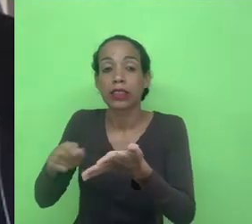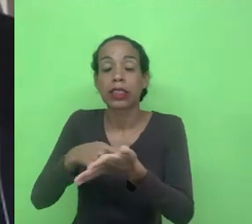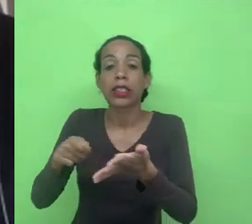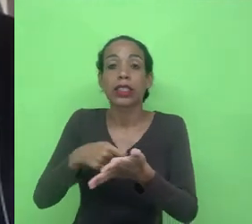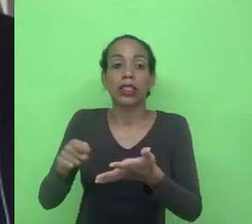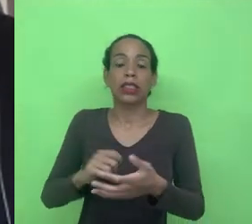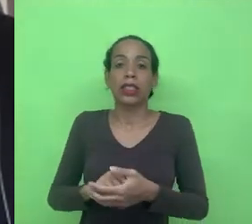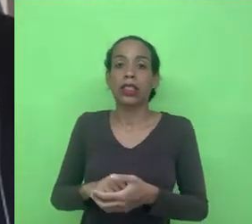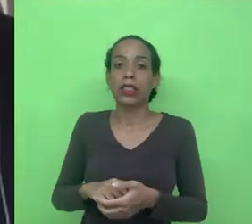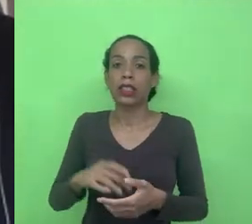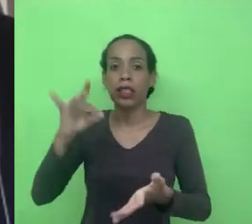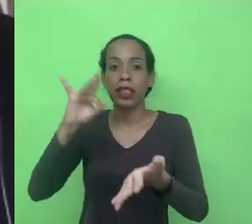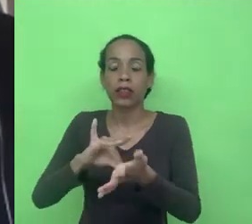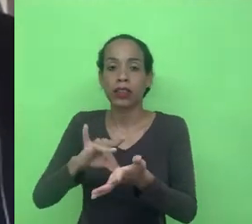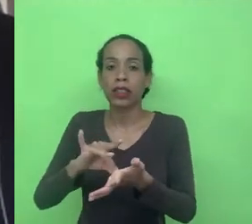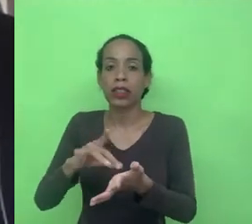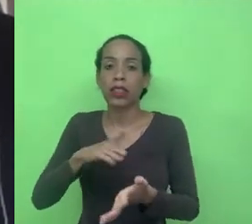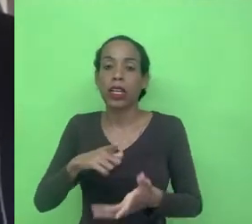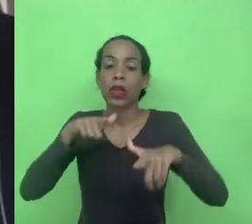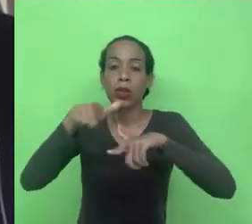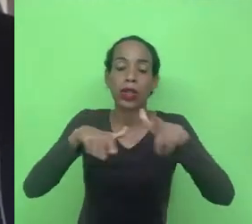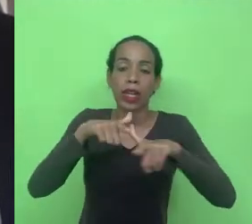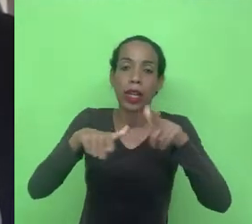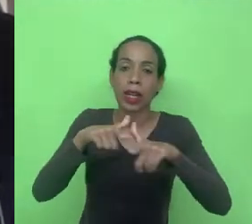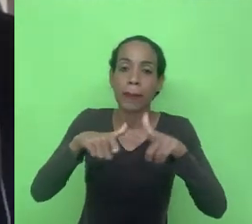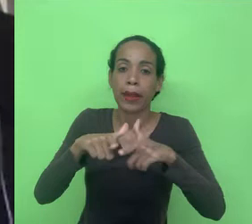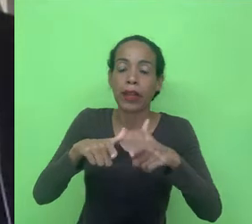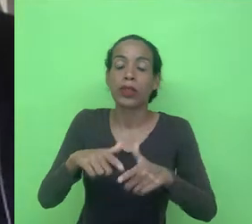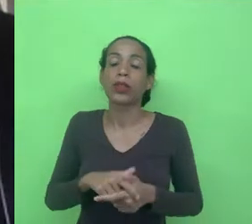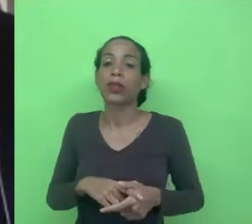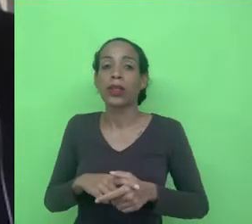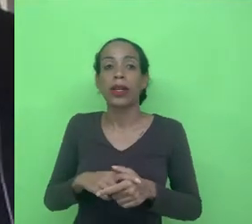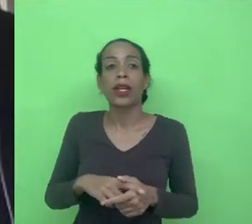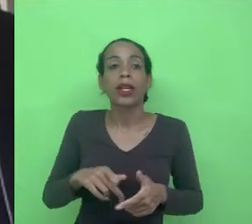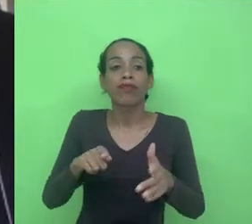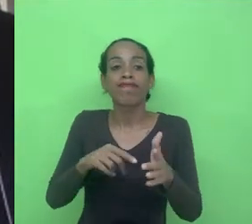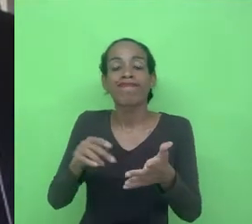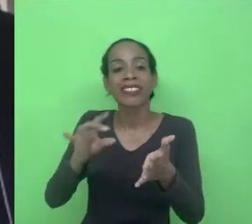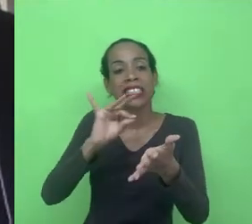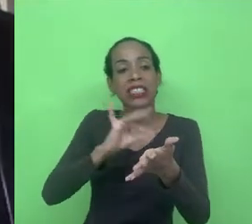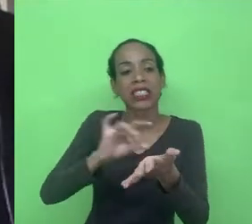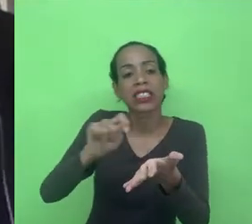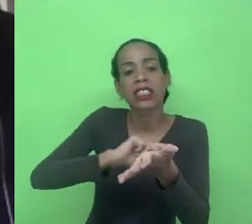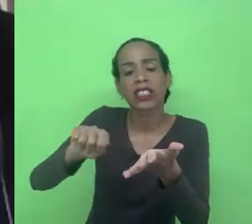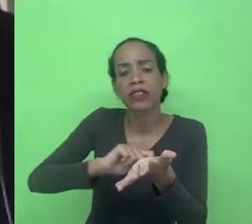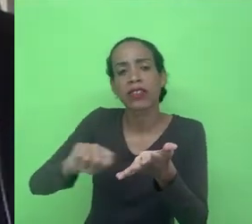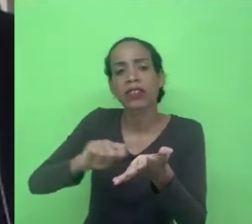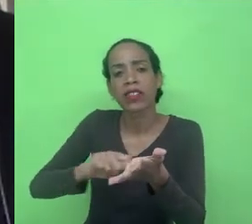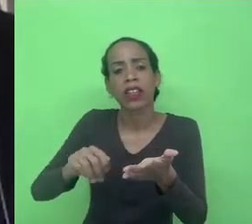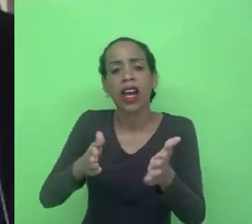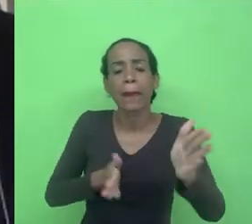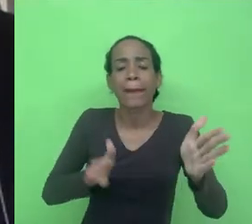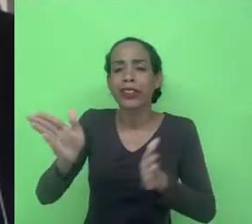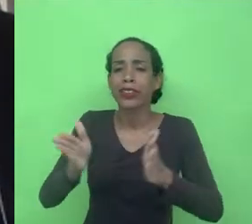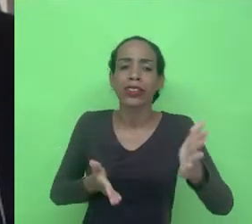ela realmente cabe mais no trabalho, ela busca descrever e encontrar as mediações que estão